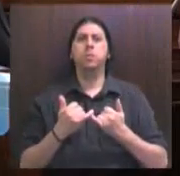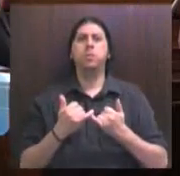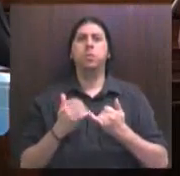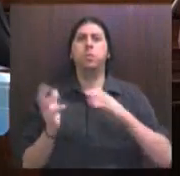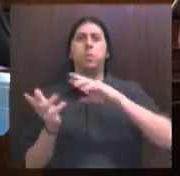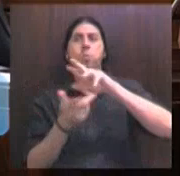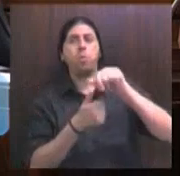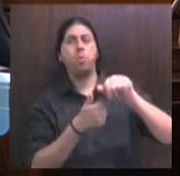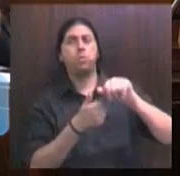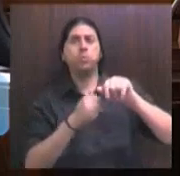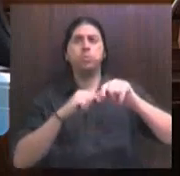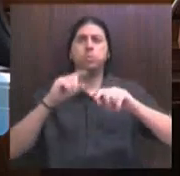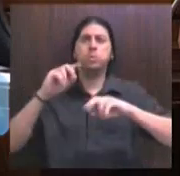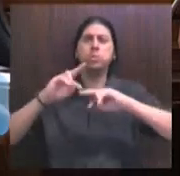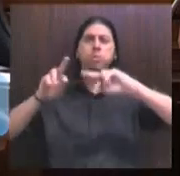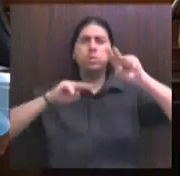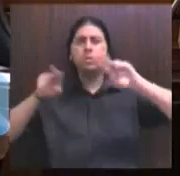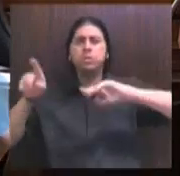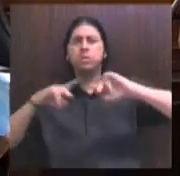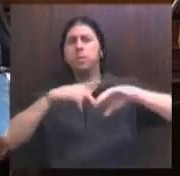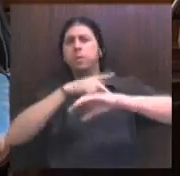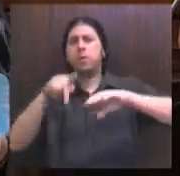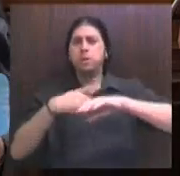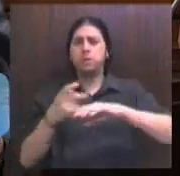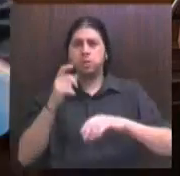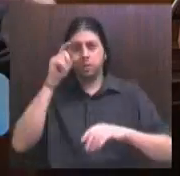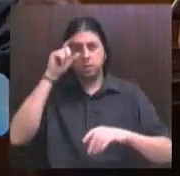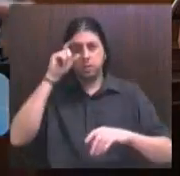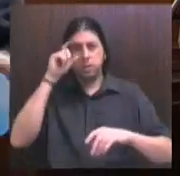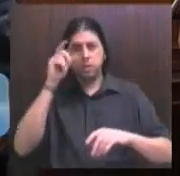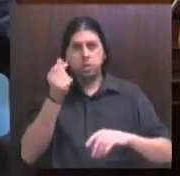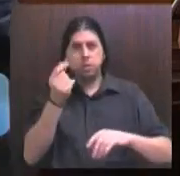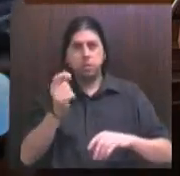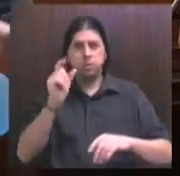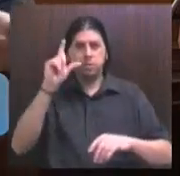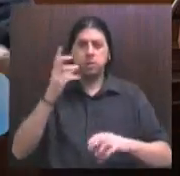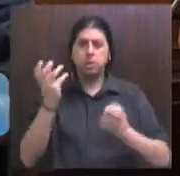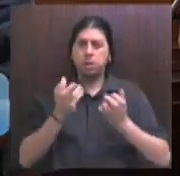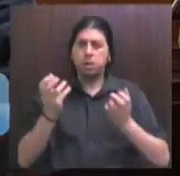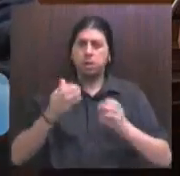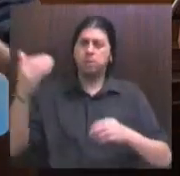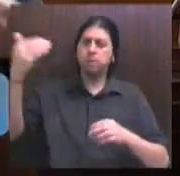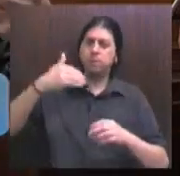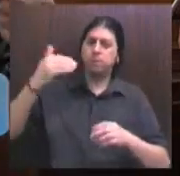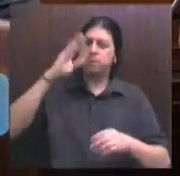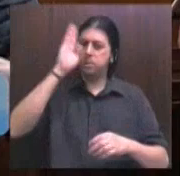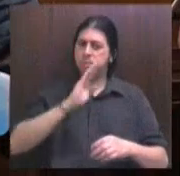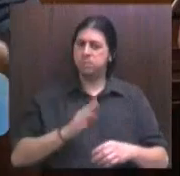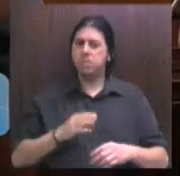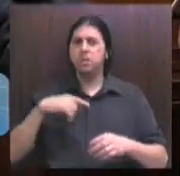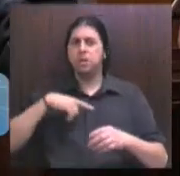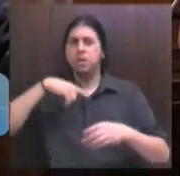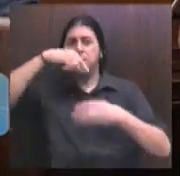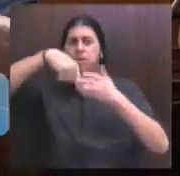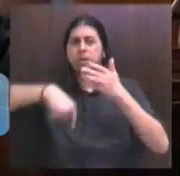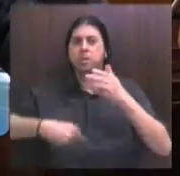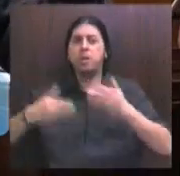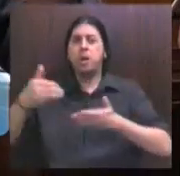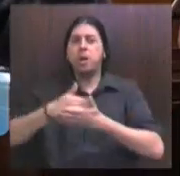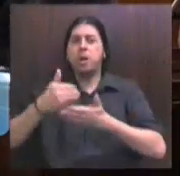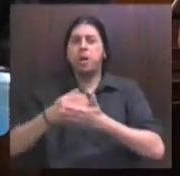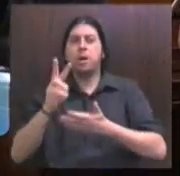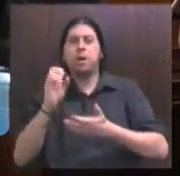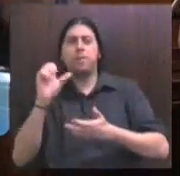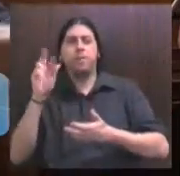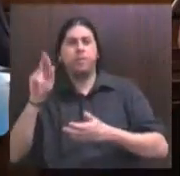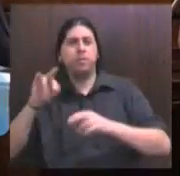de interesses que não os interesses da nação brasileira, não tenho dúvida de que a história, a trajetória e as lutas